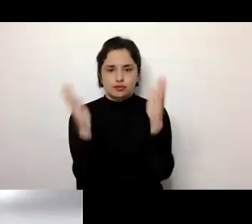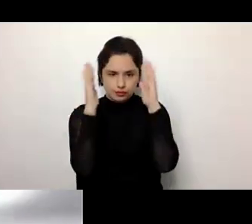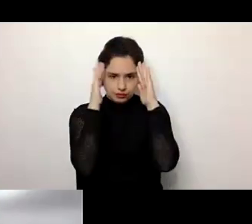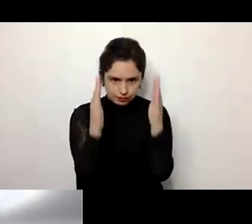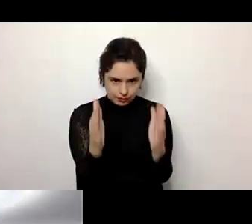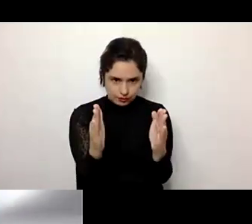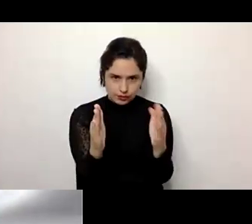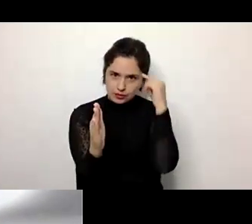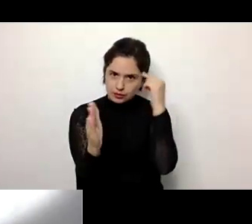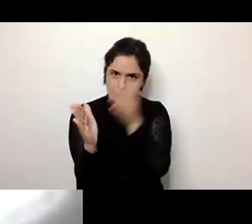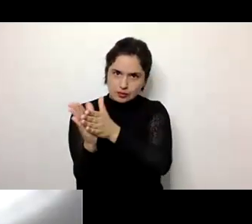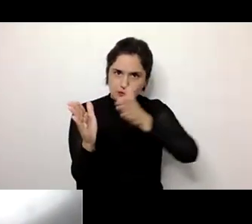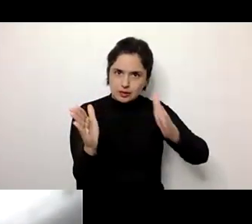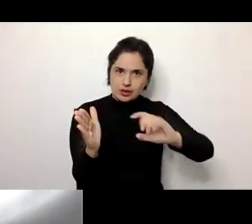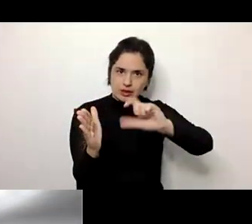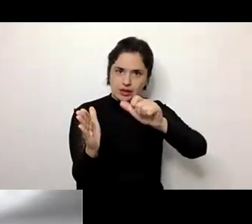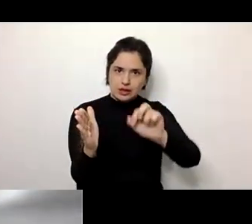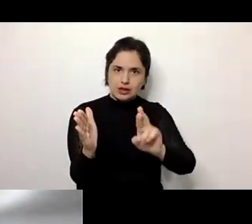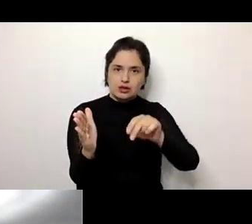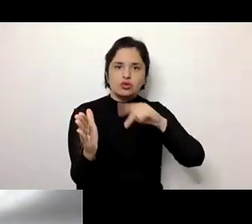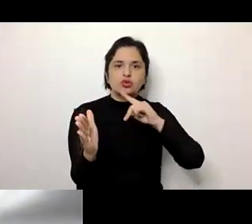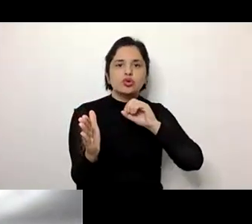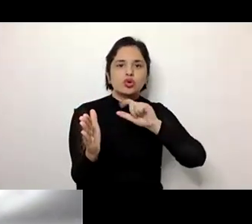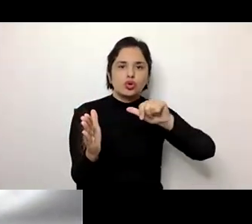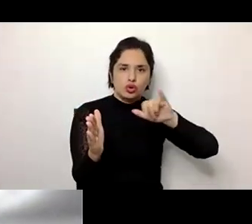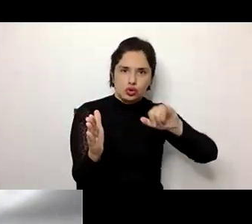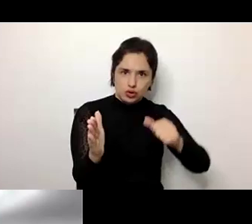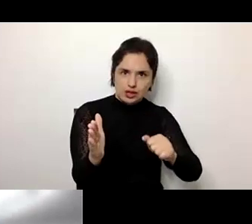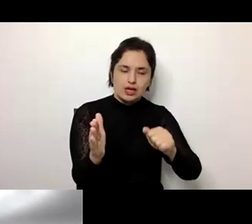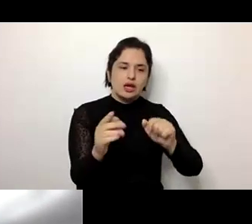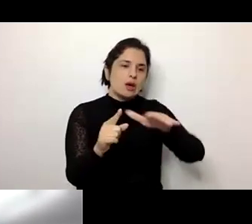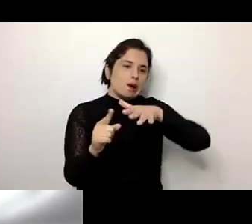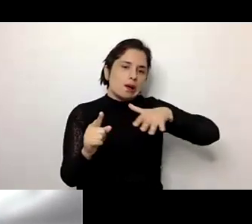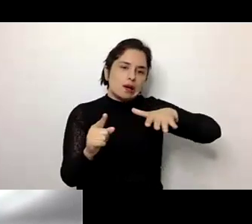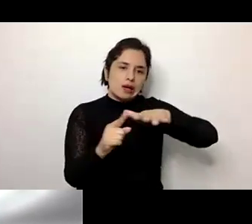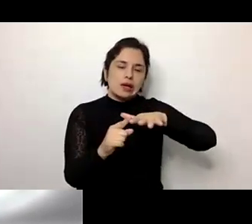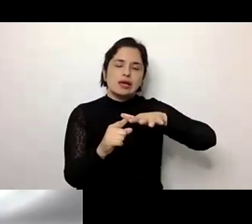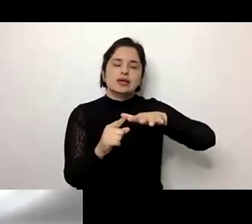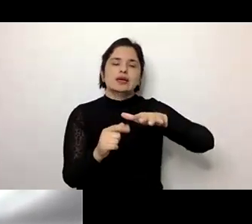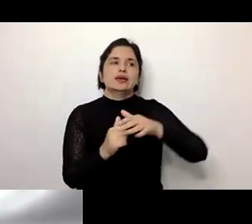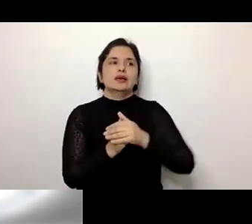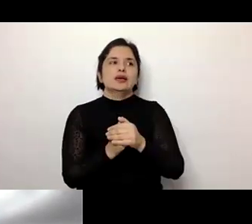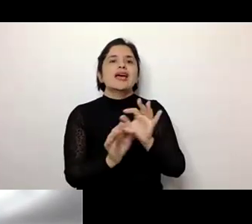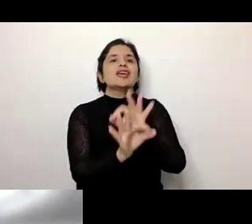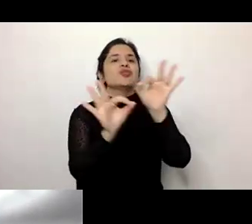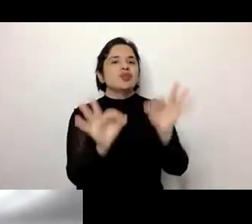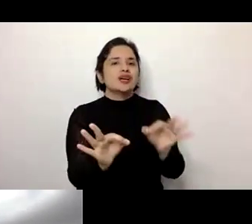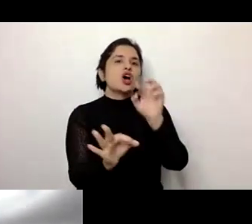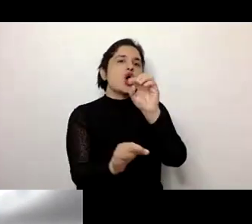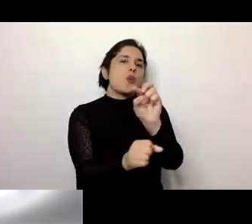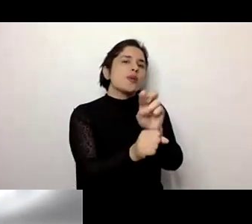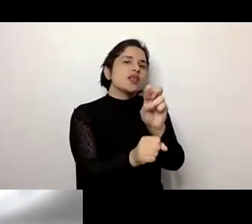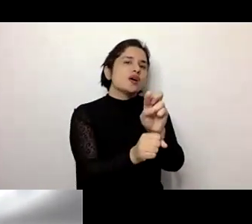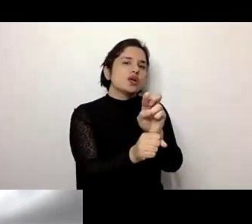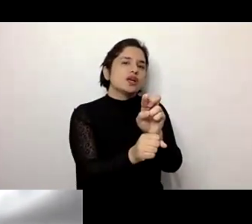pensar esta dimensão da gerontologia a partir de uma dimensão como poderíamos entender uma gerontologia educacional ou pedagógica,